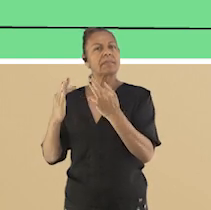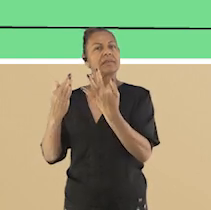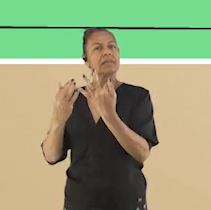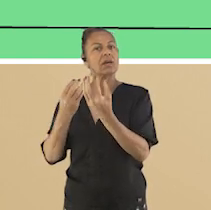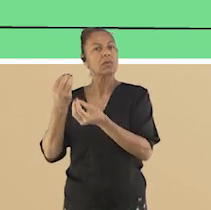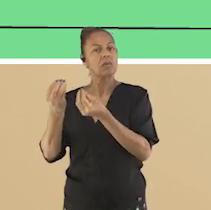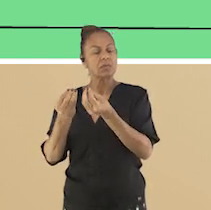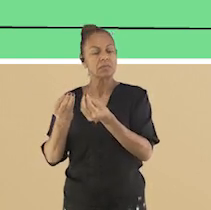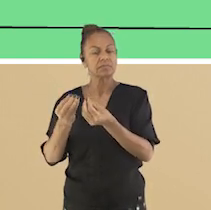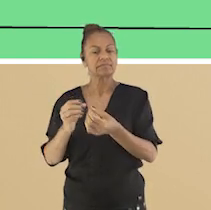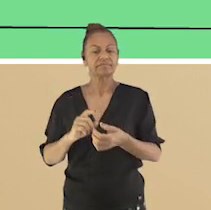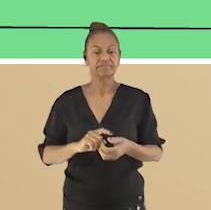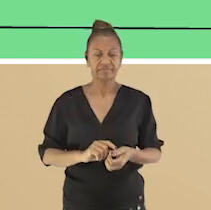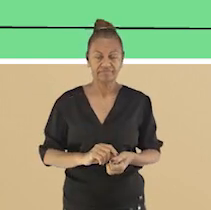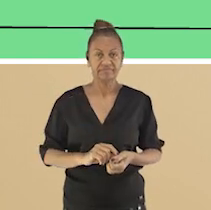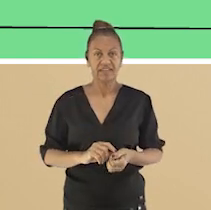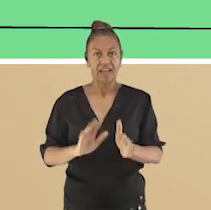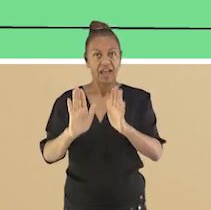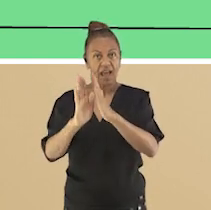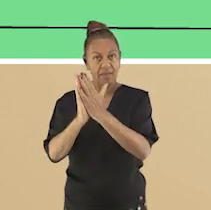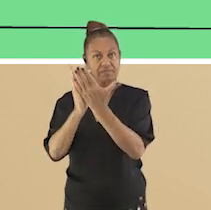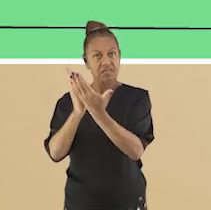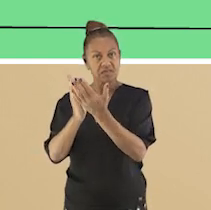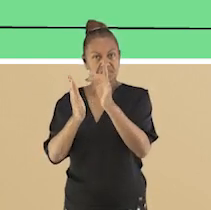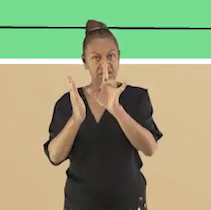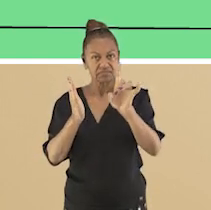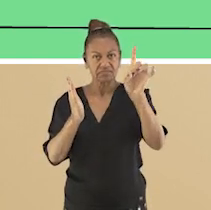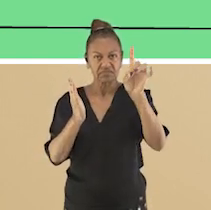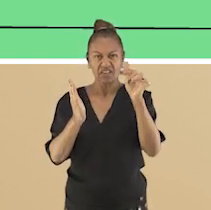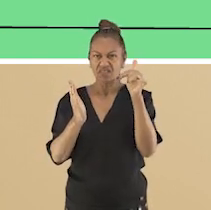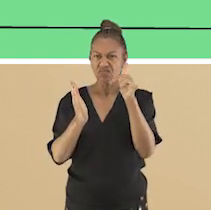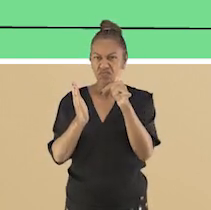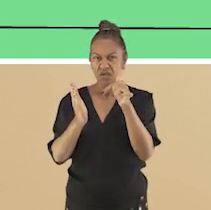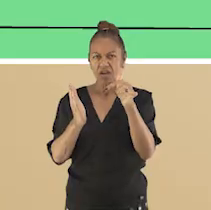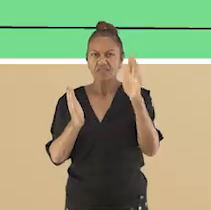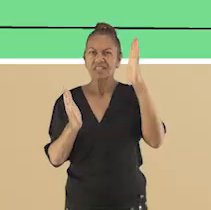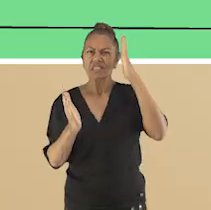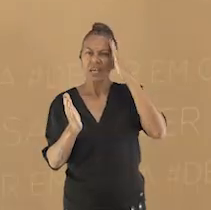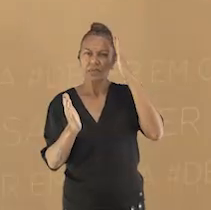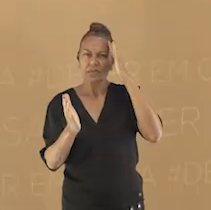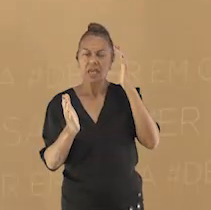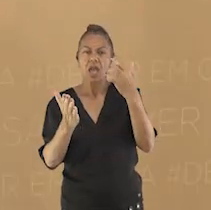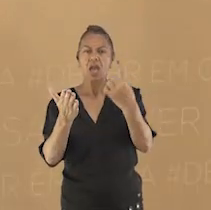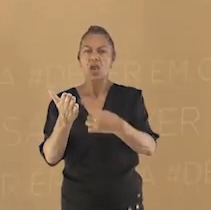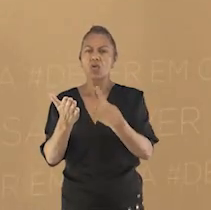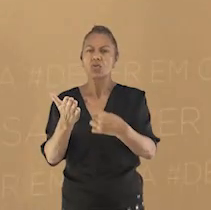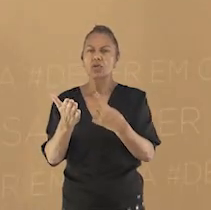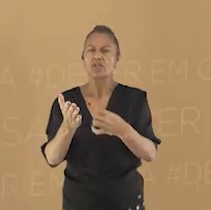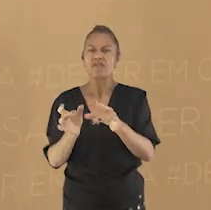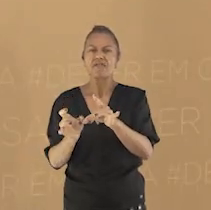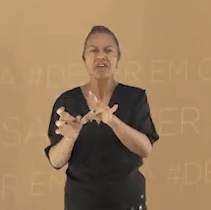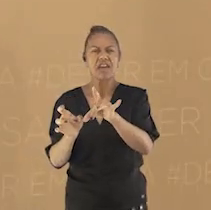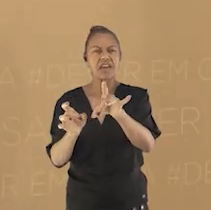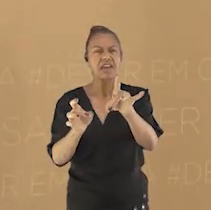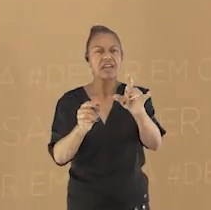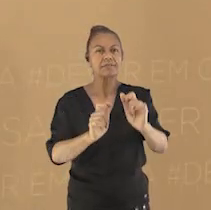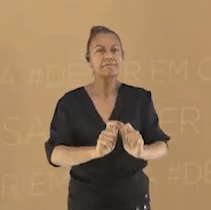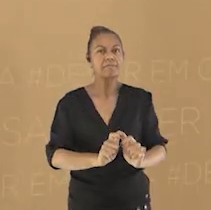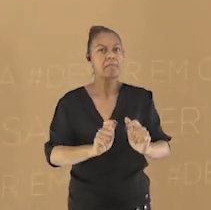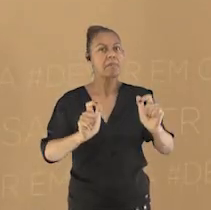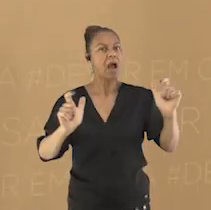o livro mais vendido no mundo? Segundo a Sociedade Bíblica do Brasil, ela já foi traduzida para